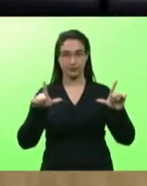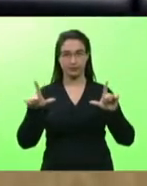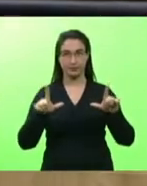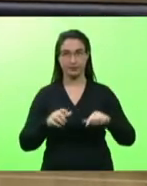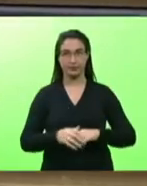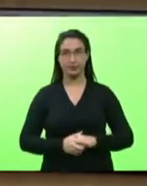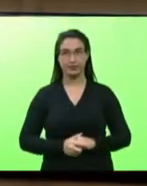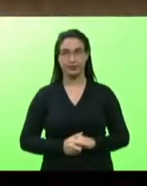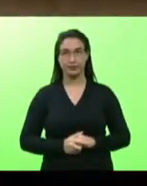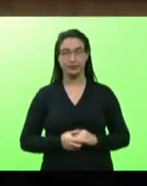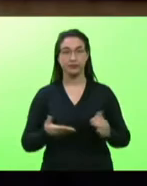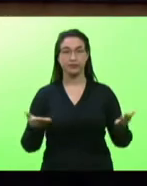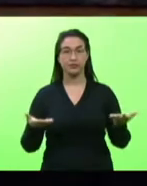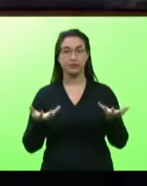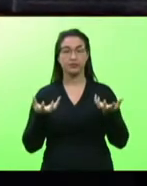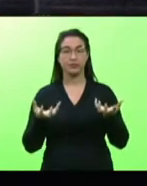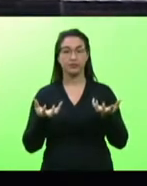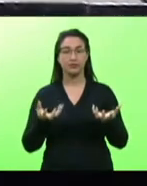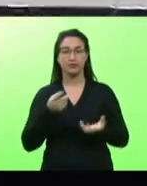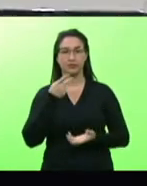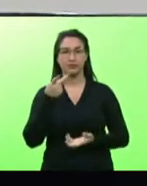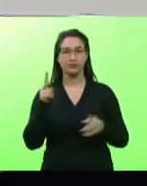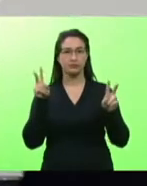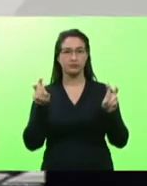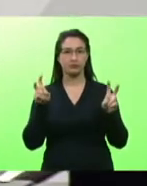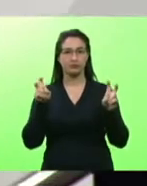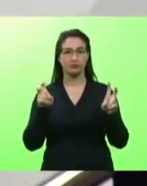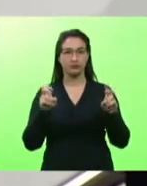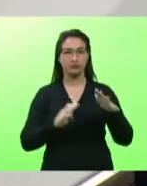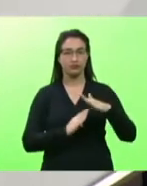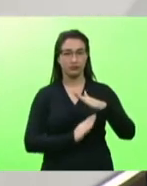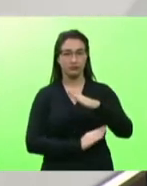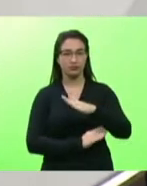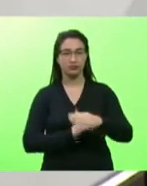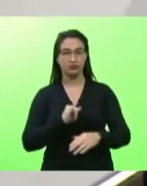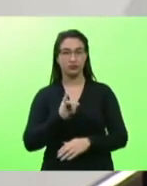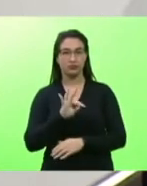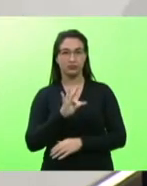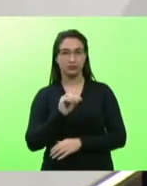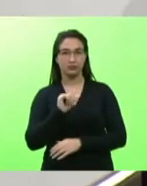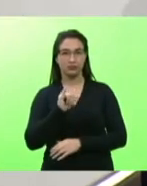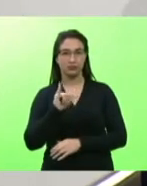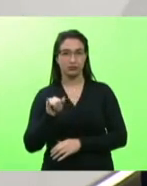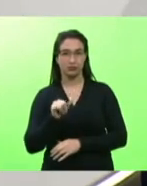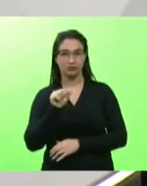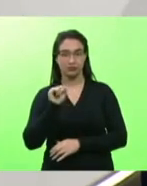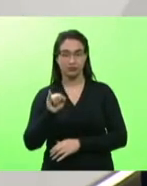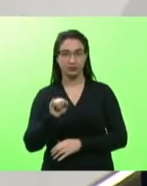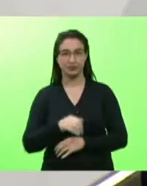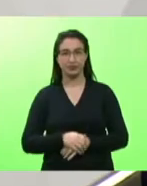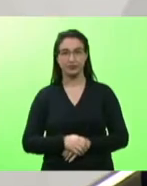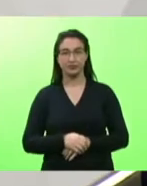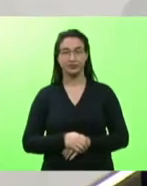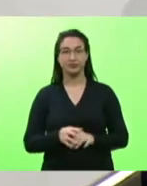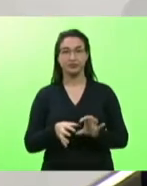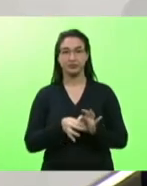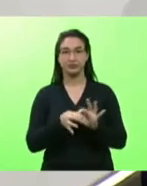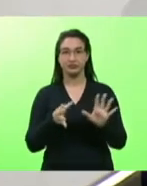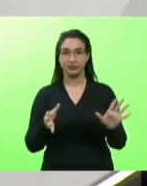Hoje eu quero falar sobre o porto de Itajaí, que há 25 anos ele tem a concessão federal para o município.